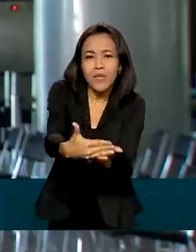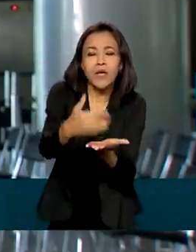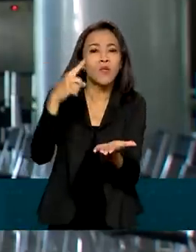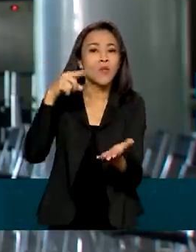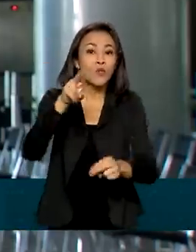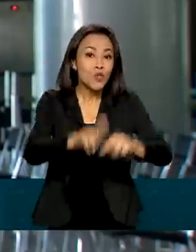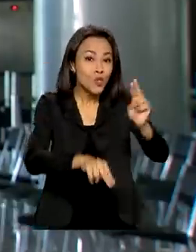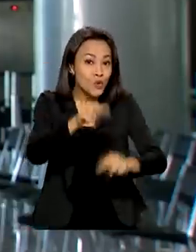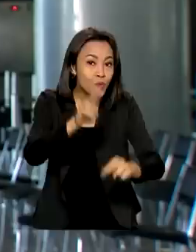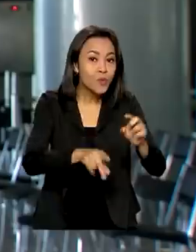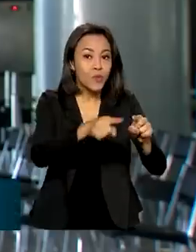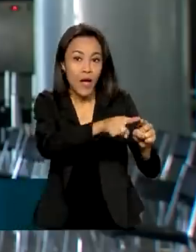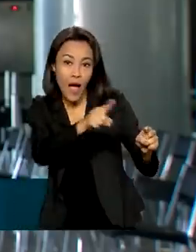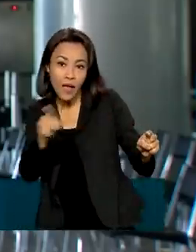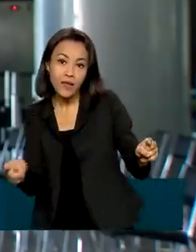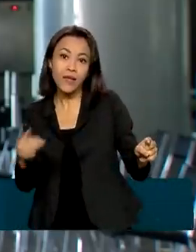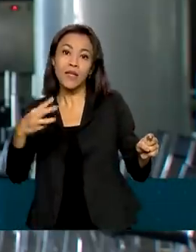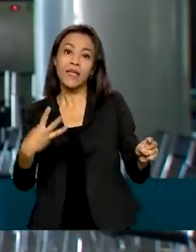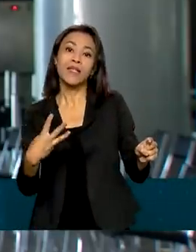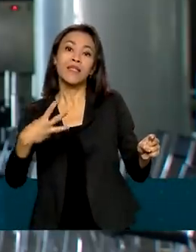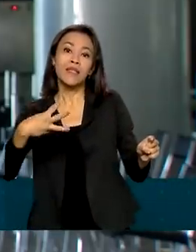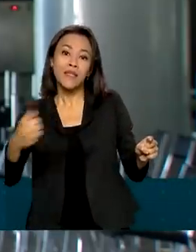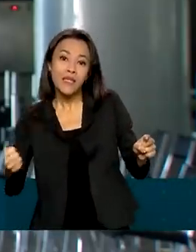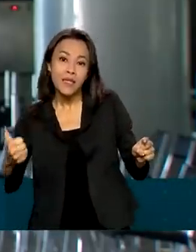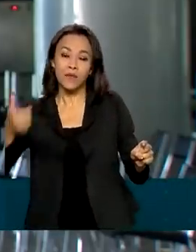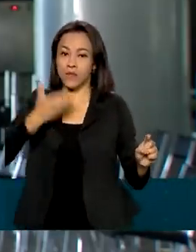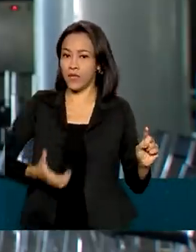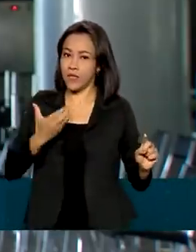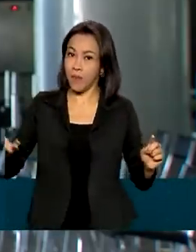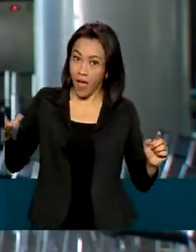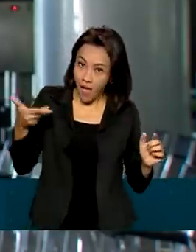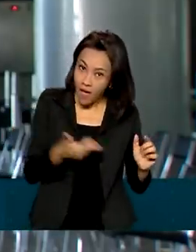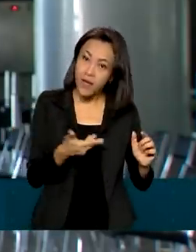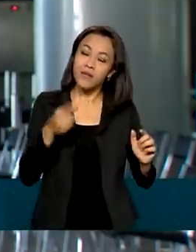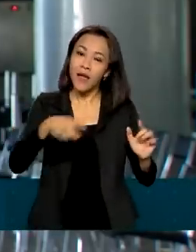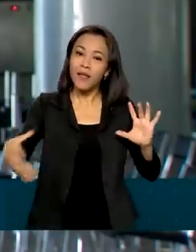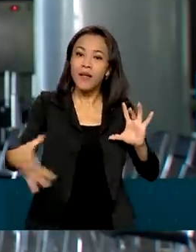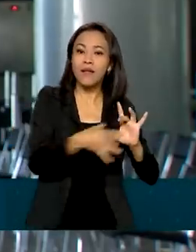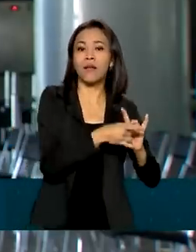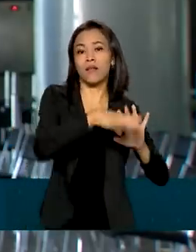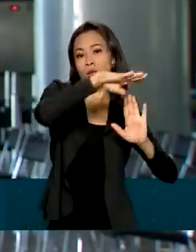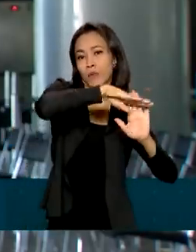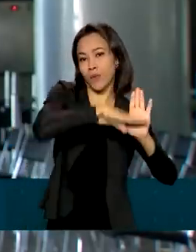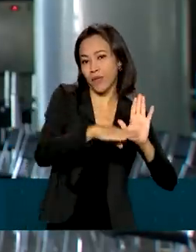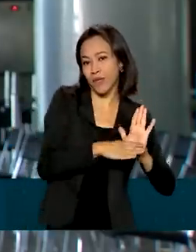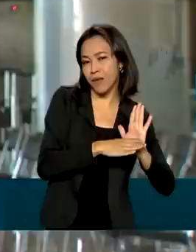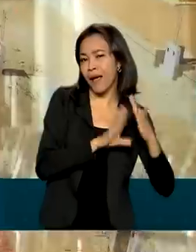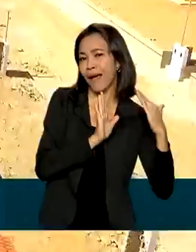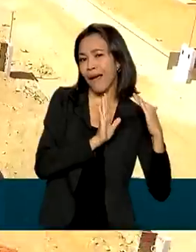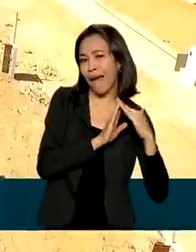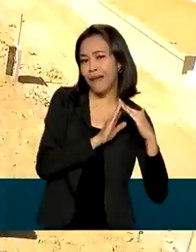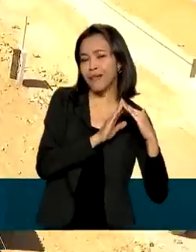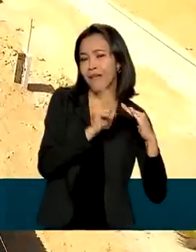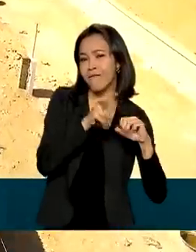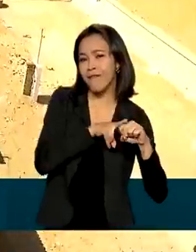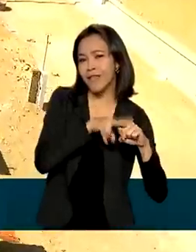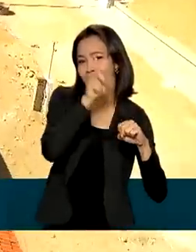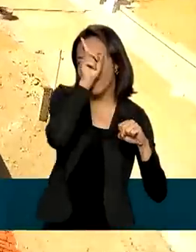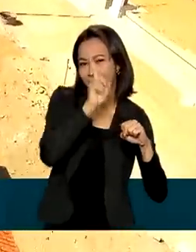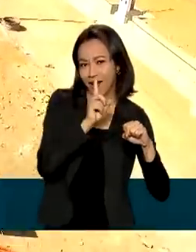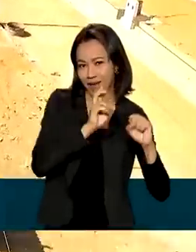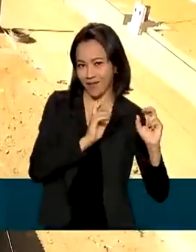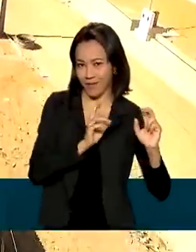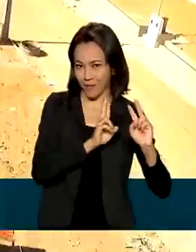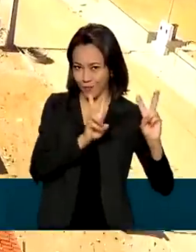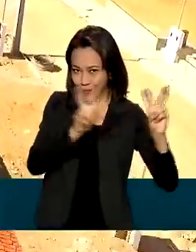31 de dezembro deste ano. O benefício faz parte do programa Casa Verde e Amarela. O desconto será de 12,5%